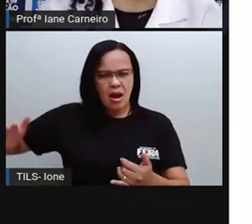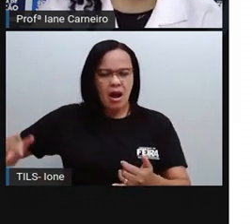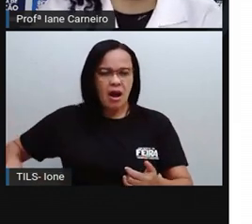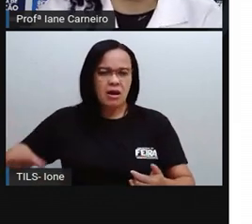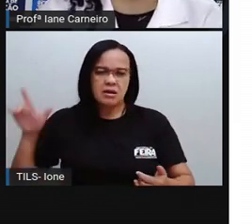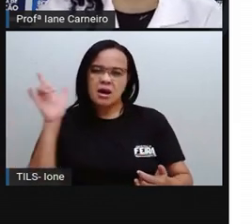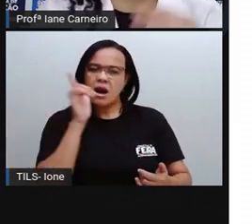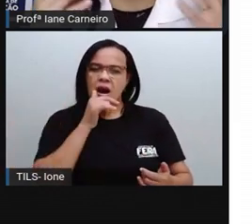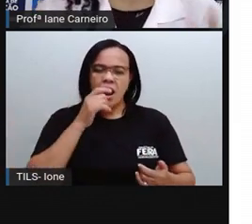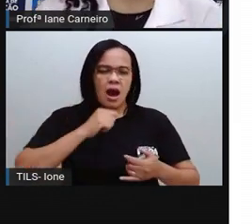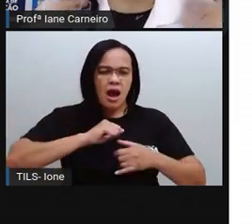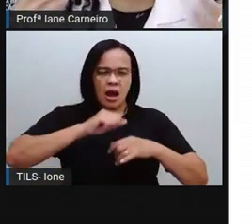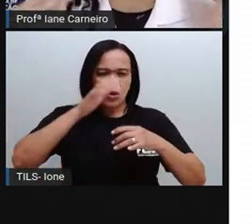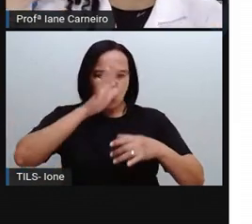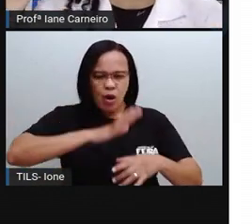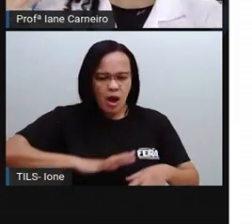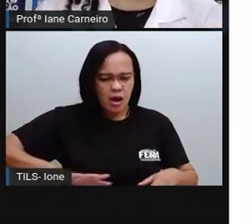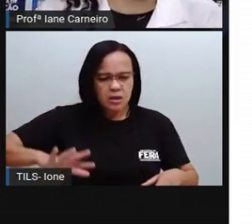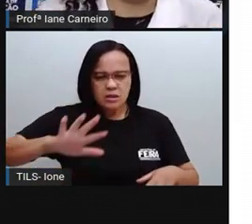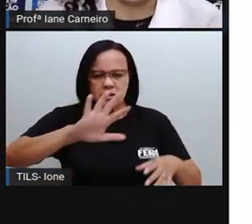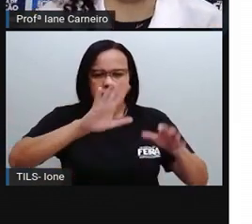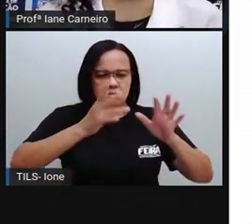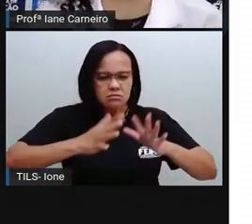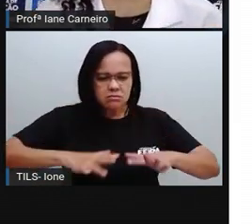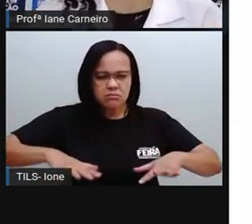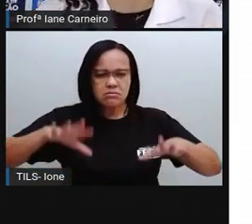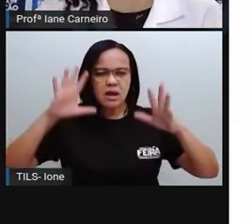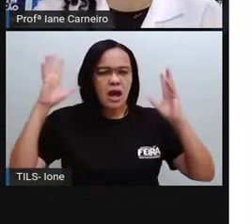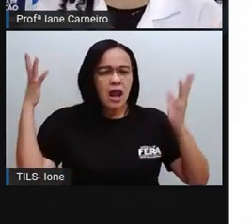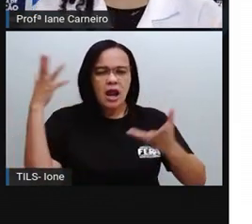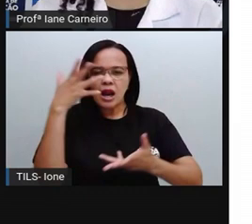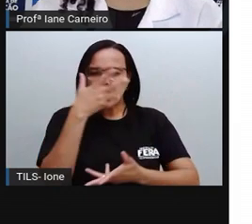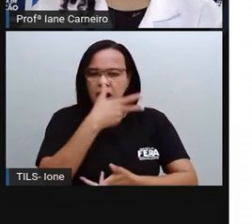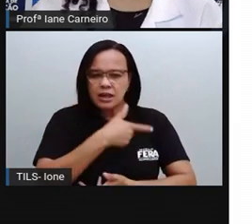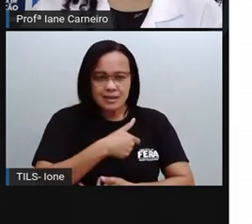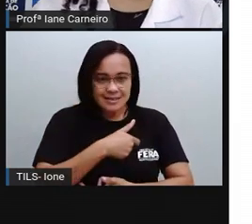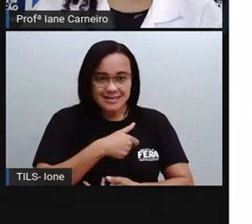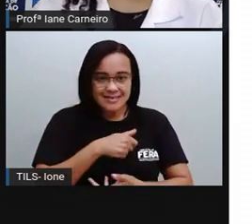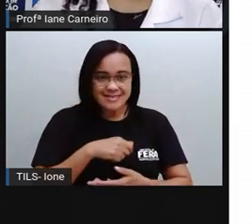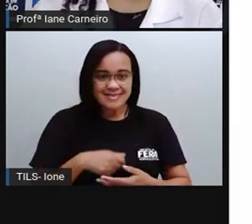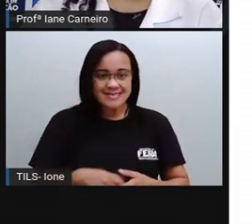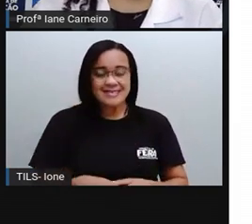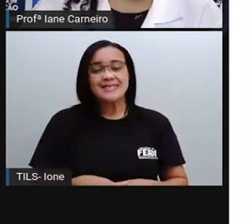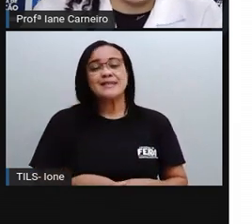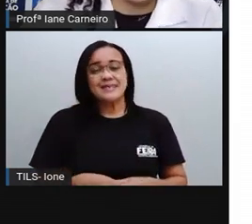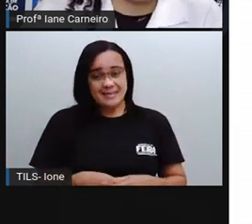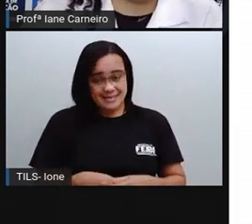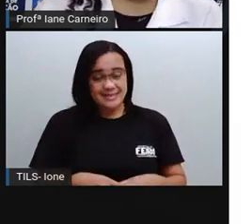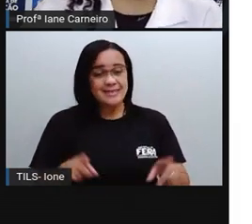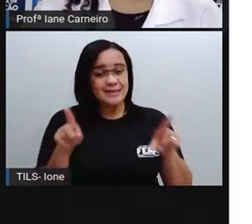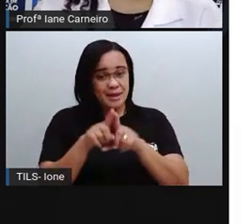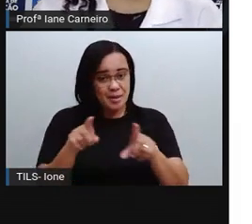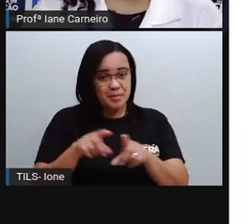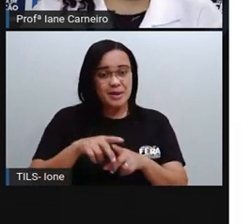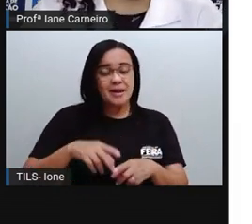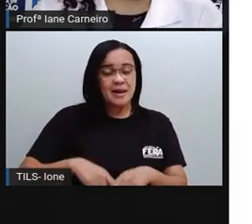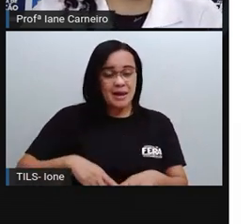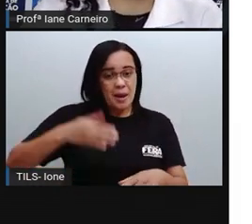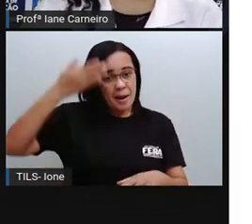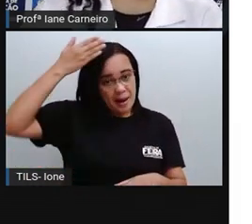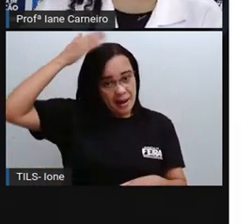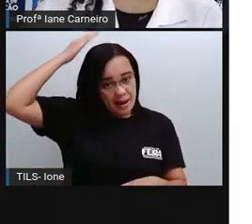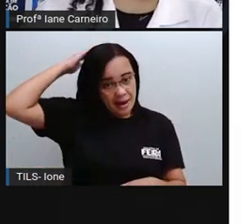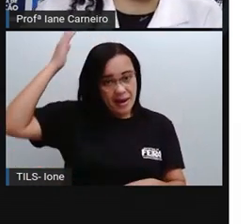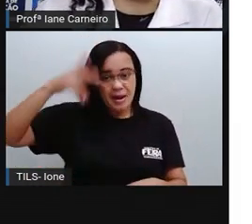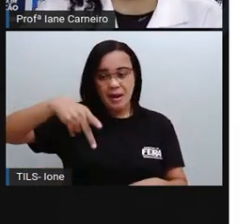cristalinas, as águas são transparentes, né? Subindo mais um pouquinho, a gente tem a Paraíba e aí tem o Cacto